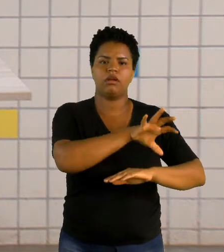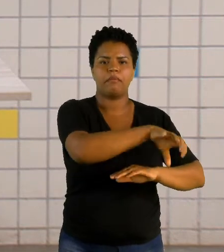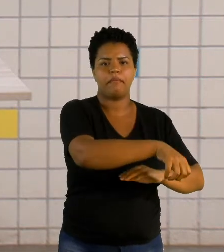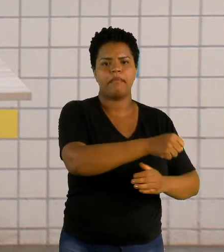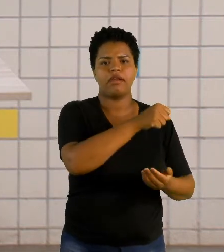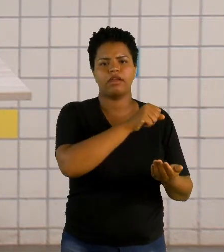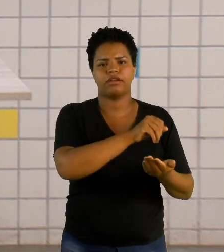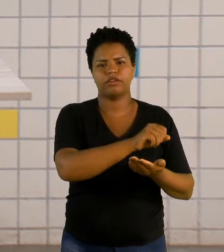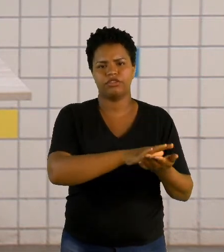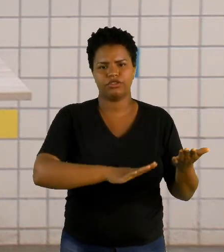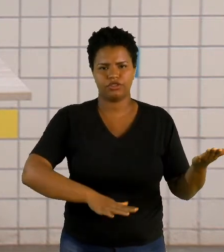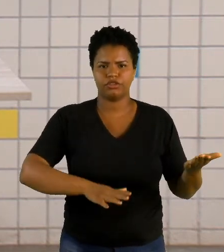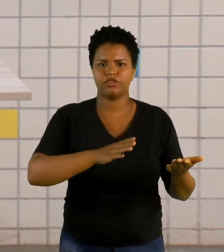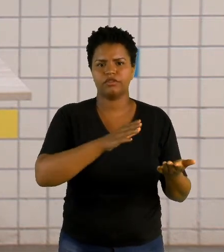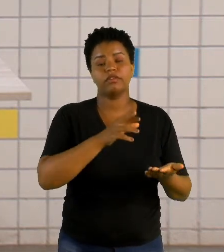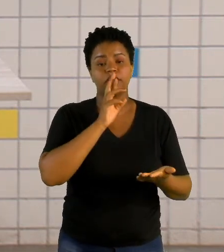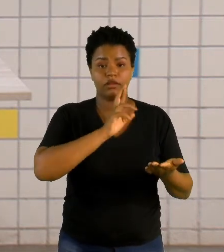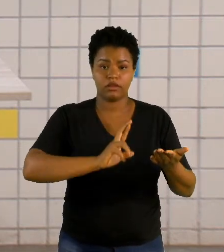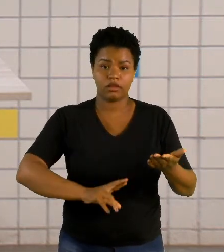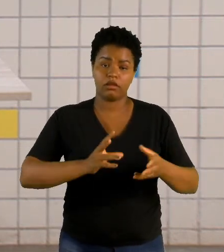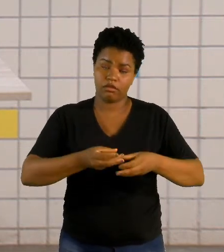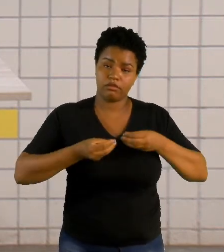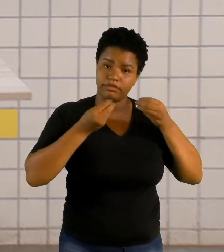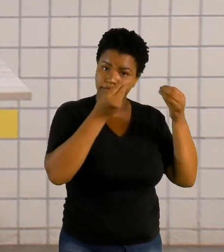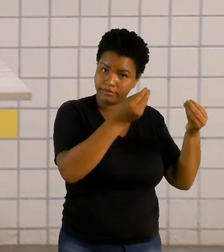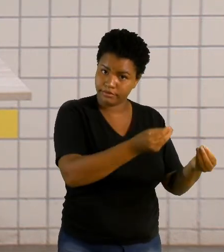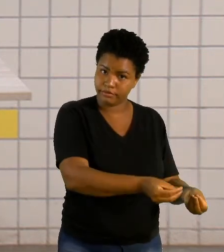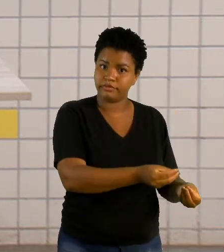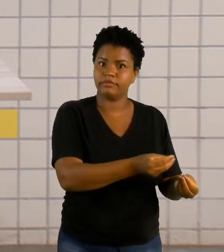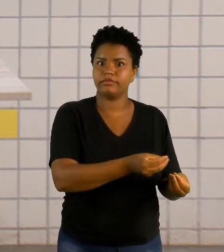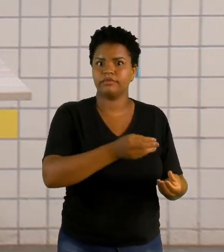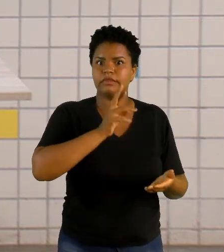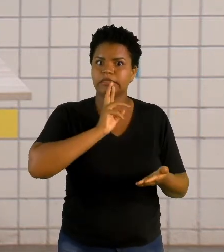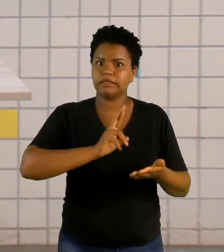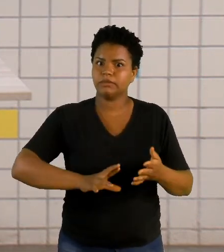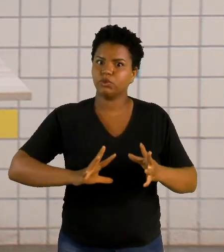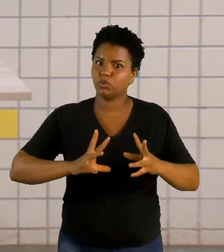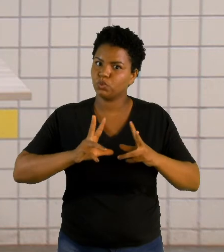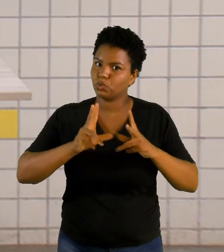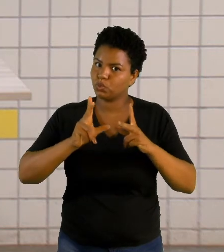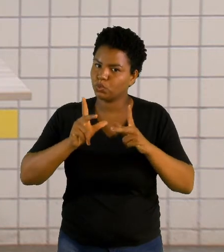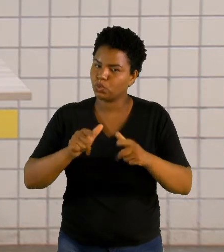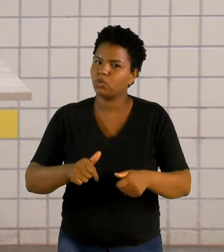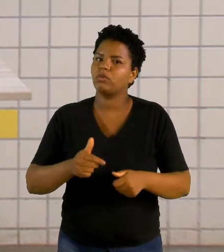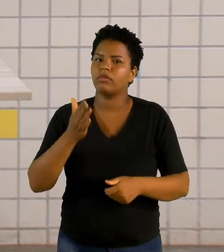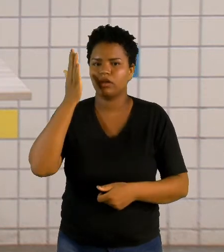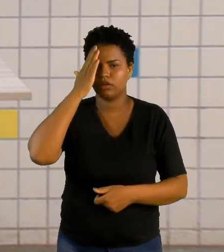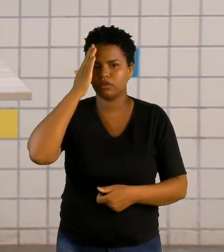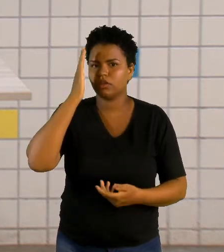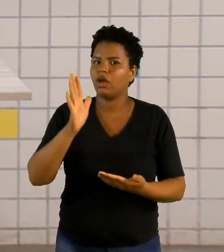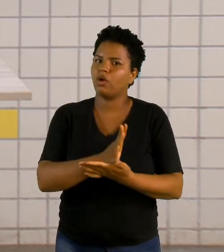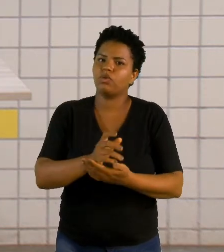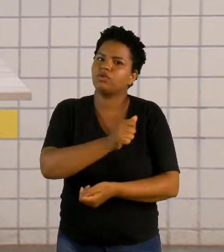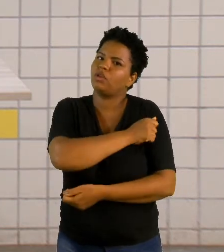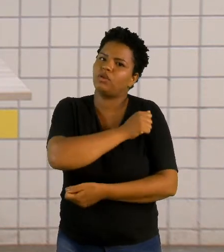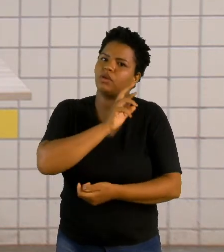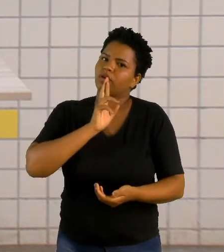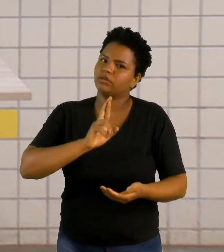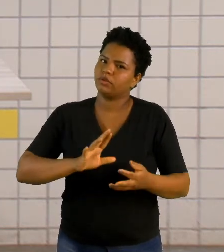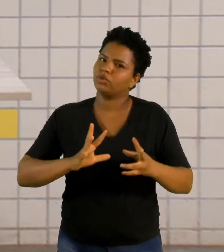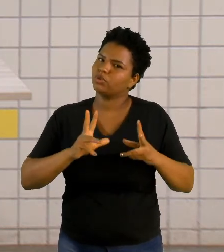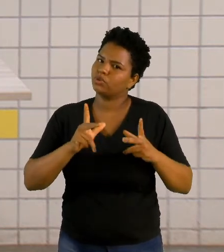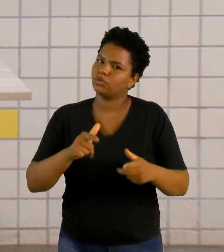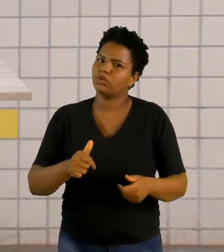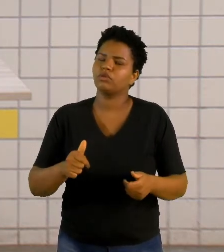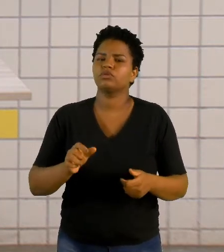atividade, responda e devolva. Responda toda, eu sei de gente que não está respondendo tudo, está respondendo só